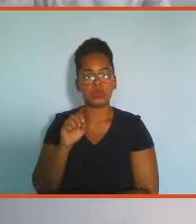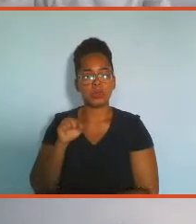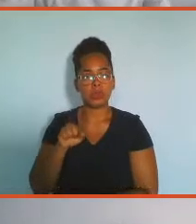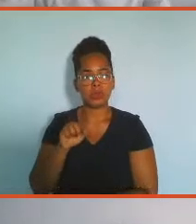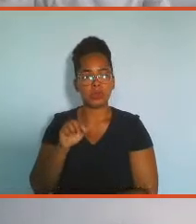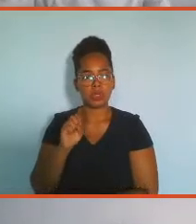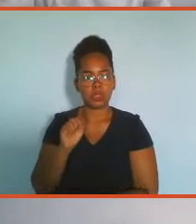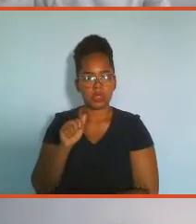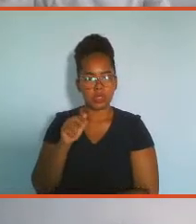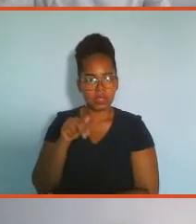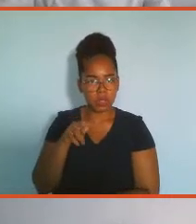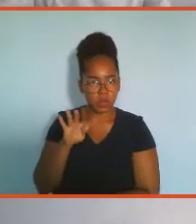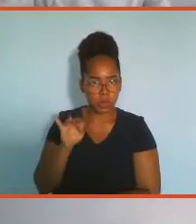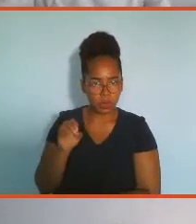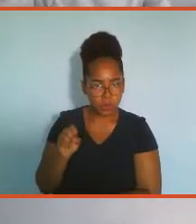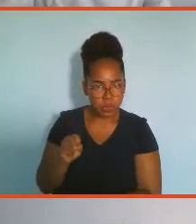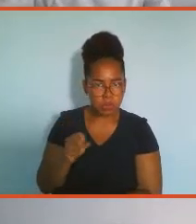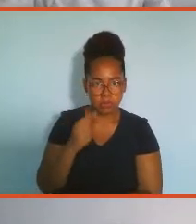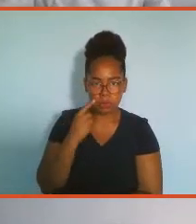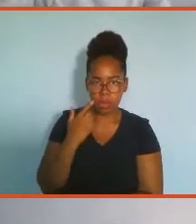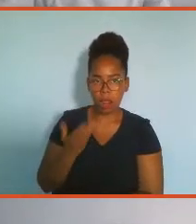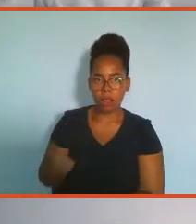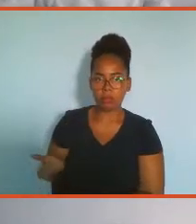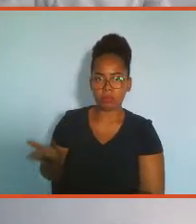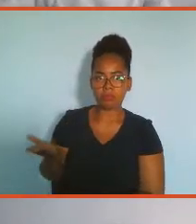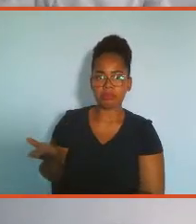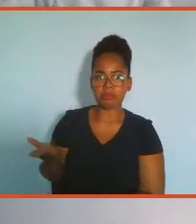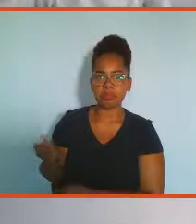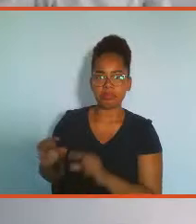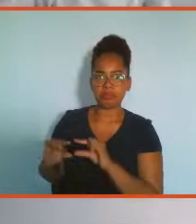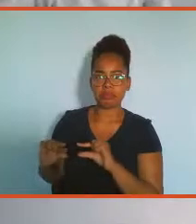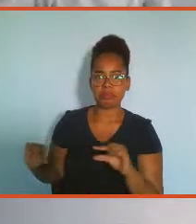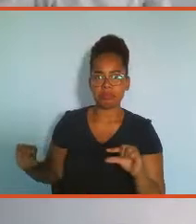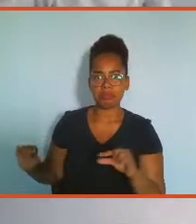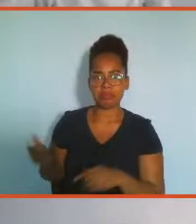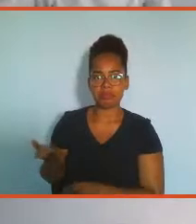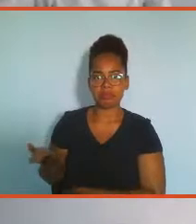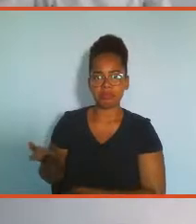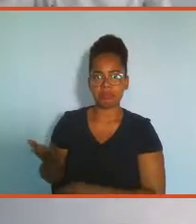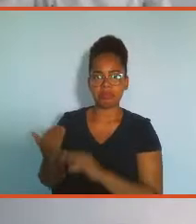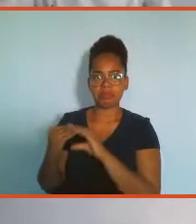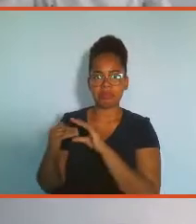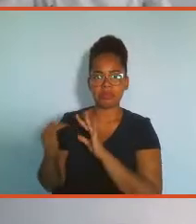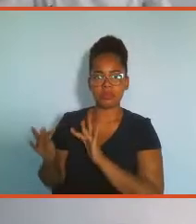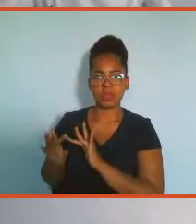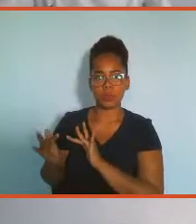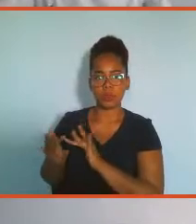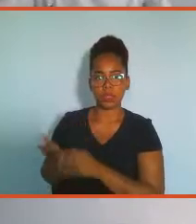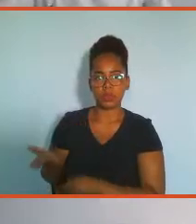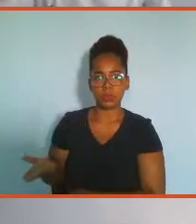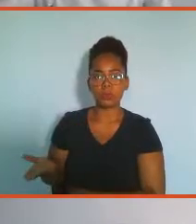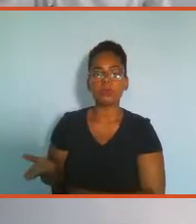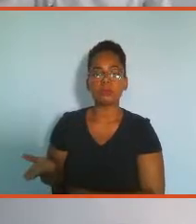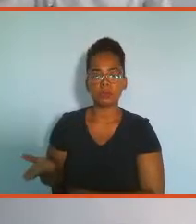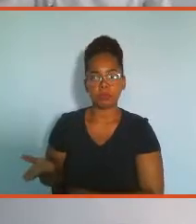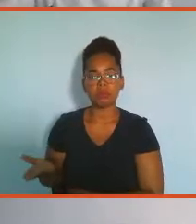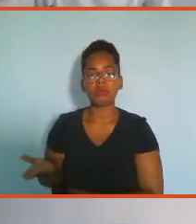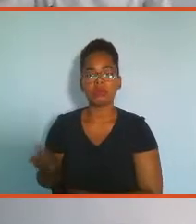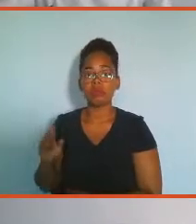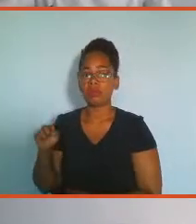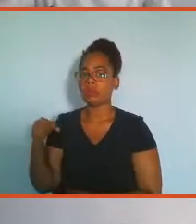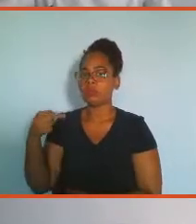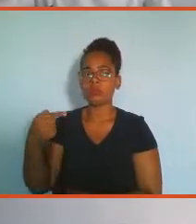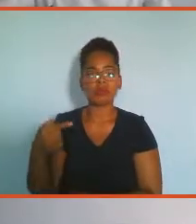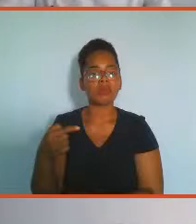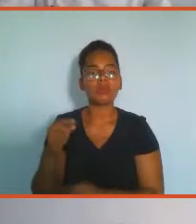e elaine.martins arroba sescsp.org.br O nosso próximo café Cultura e RH